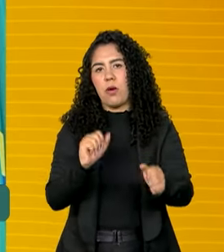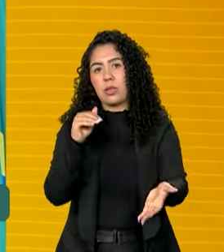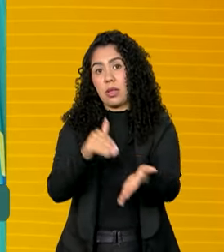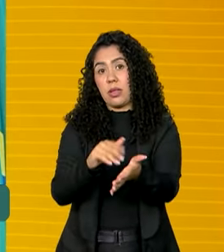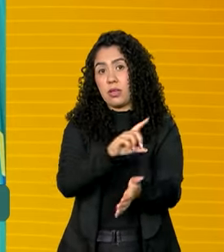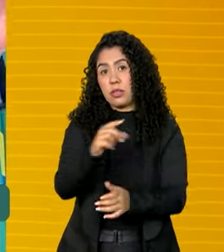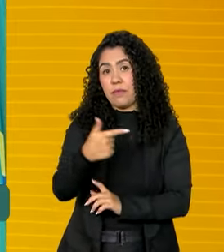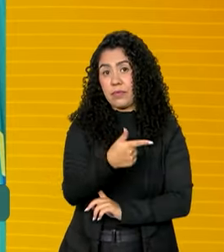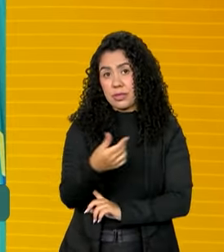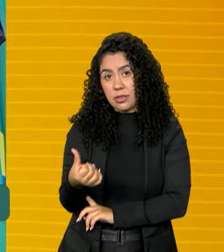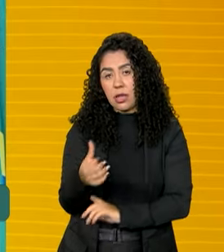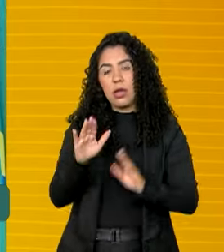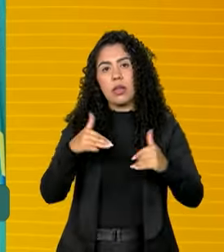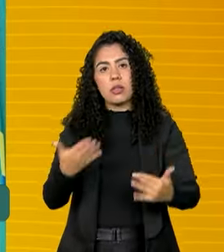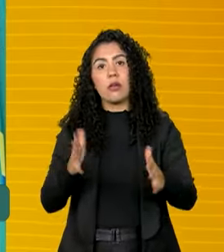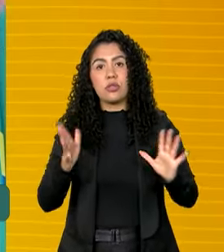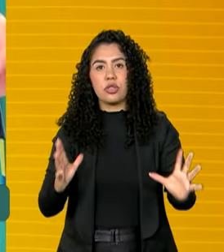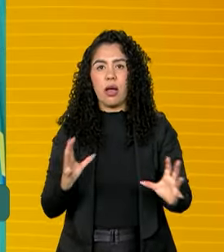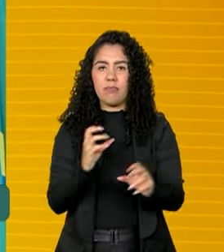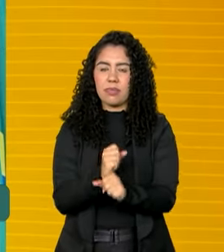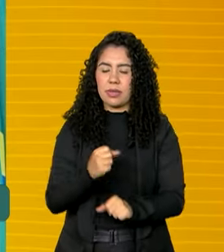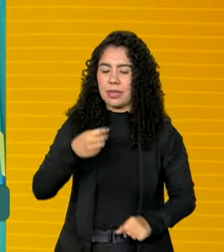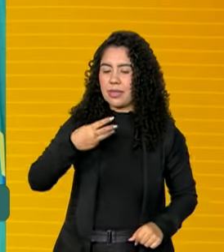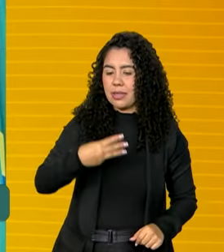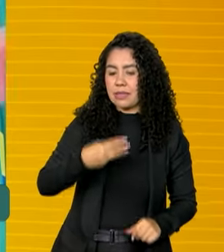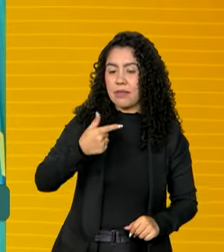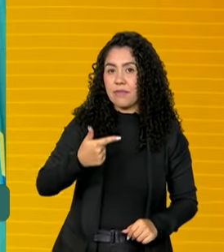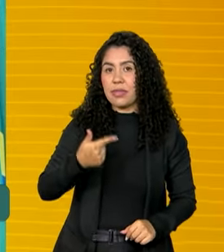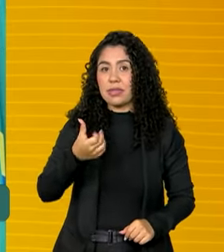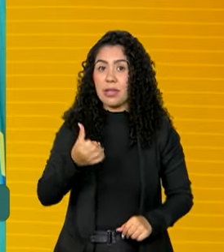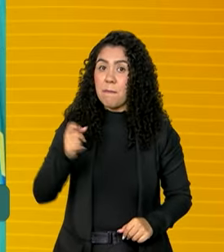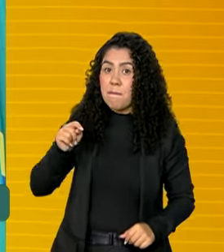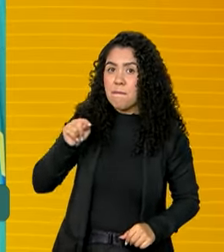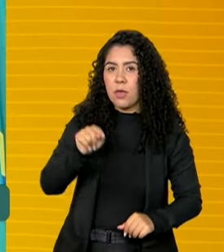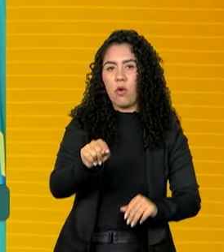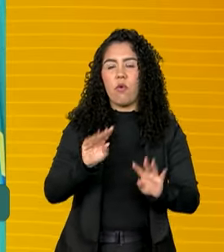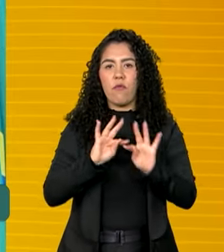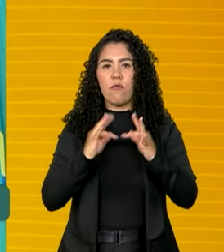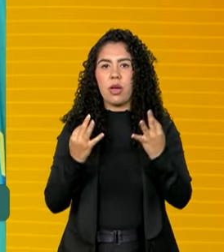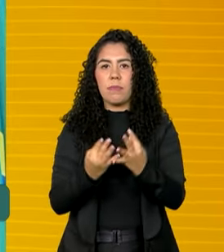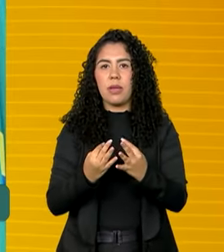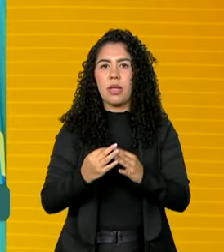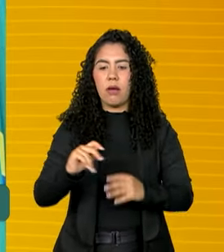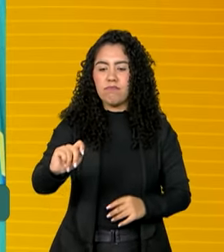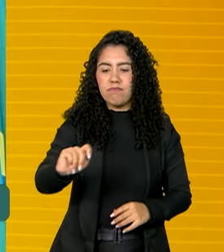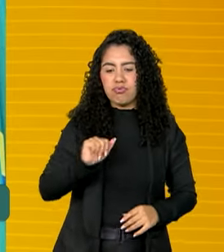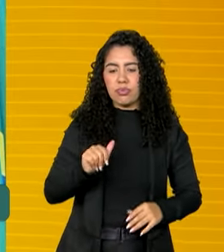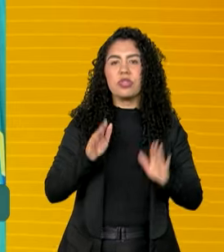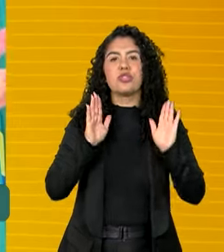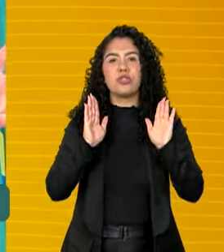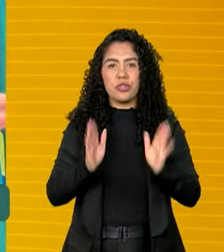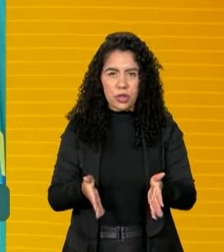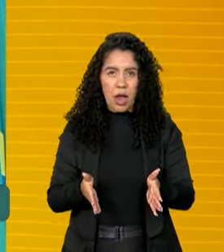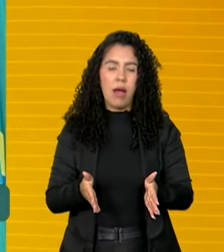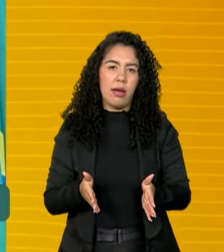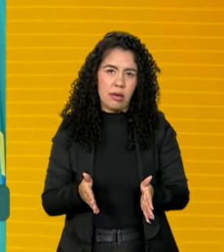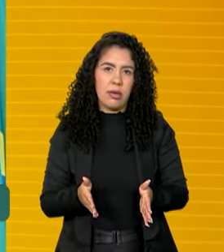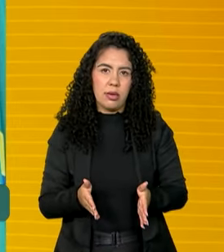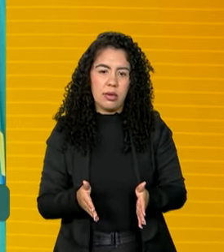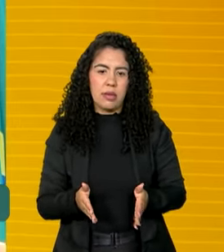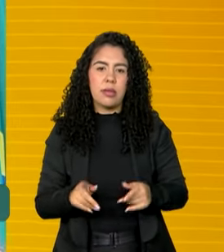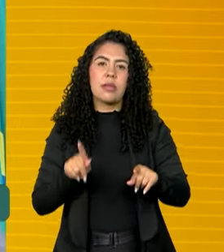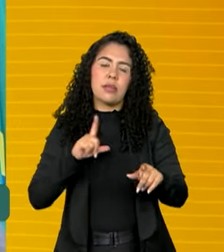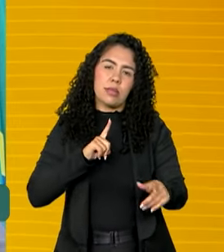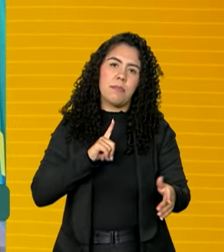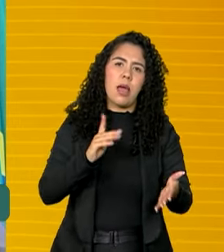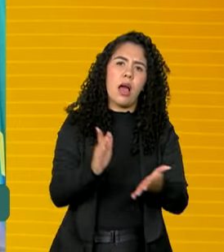Então nós temos 323 mil famílias que já receberam o auxílio da reconstrução. E corretamente algumas